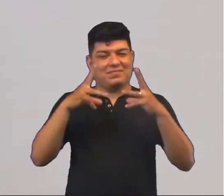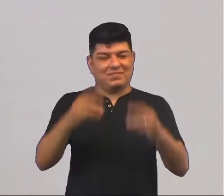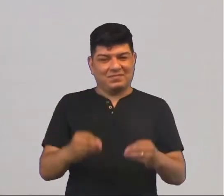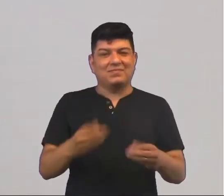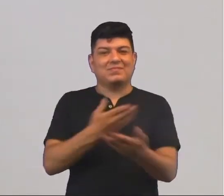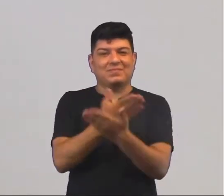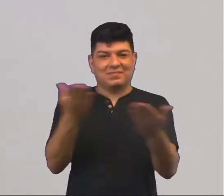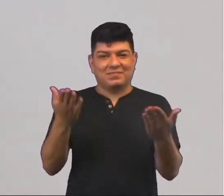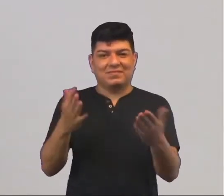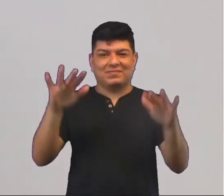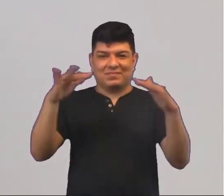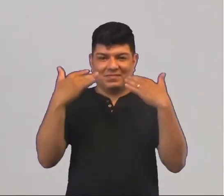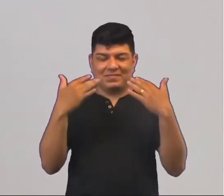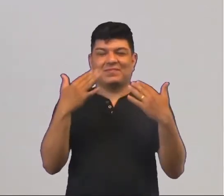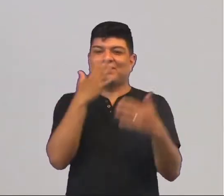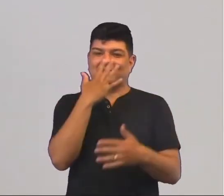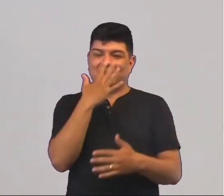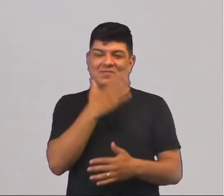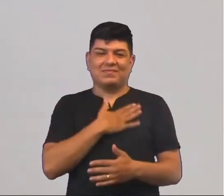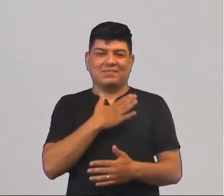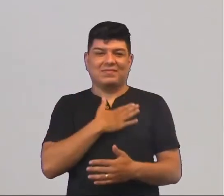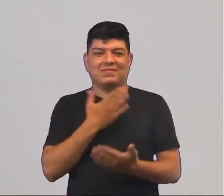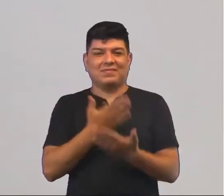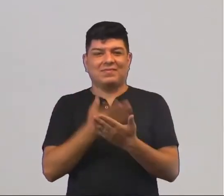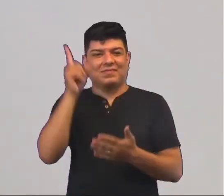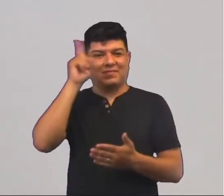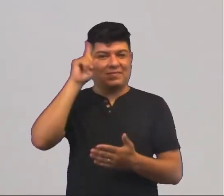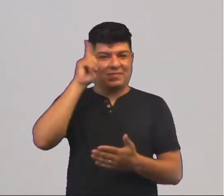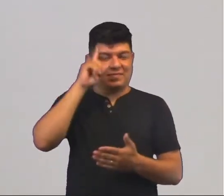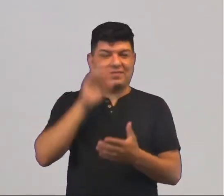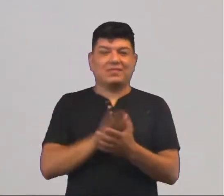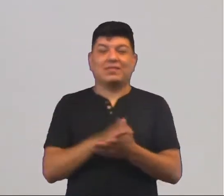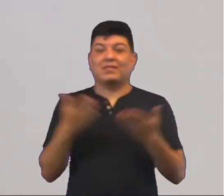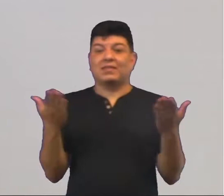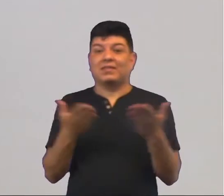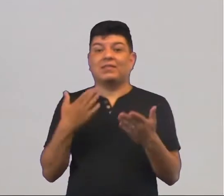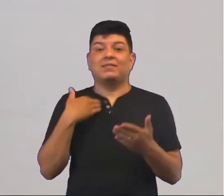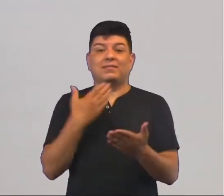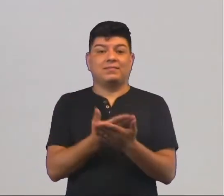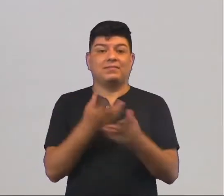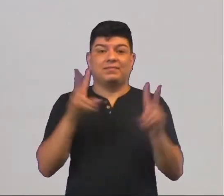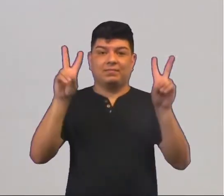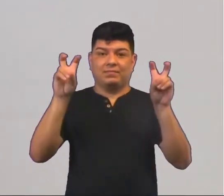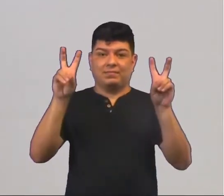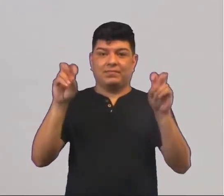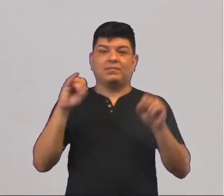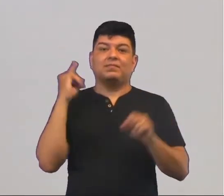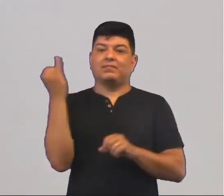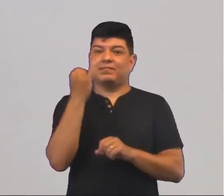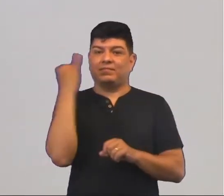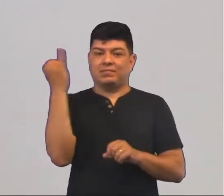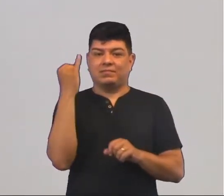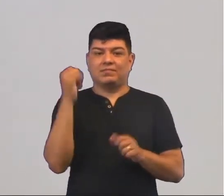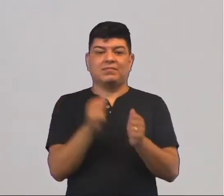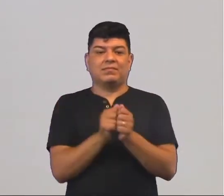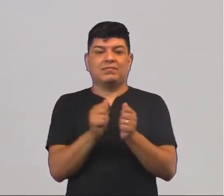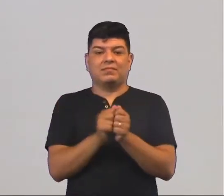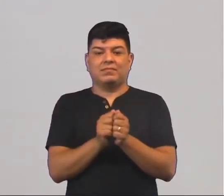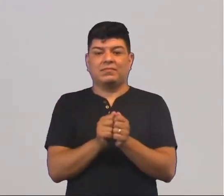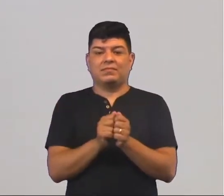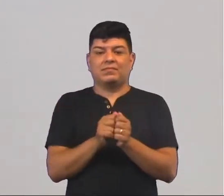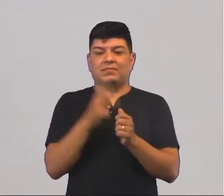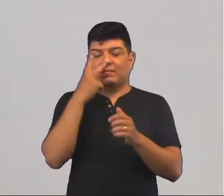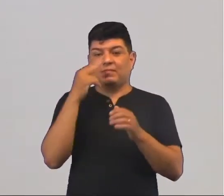vocês também que estão acompanhando as minhas aulas todos os dias. Hoje nós vamos trabalhar um tema bem interessante, nós vamos trabalhar